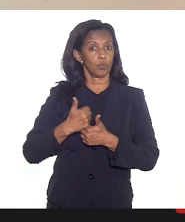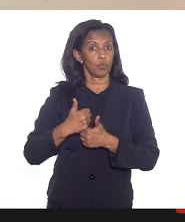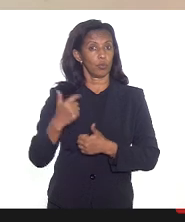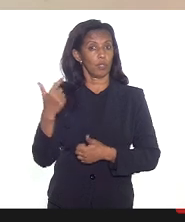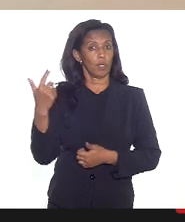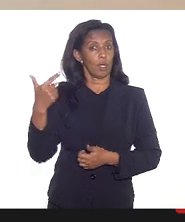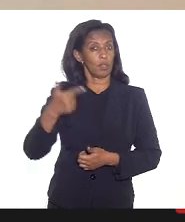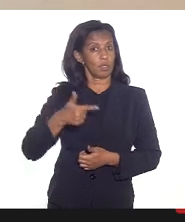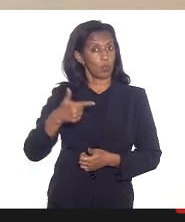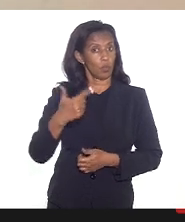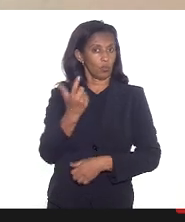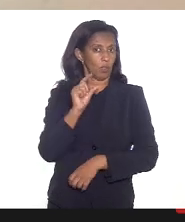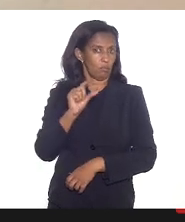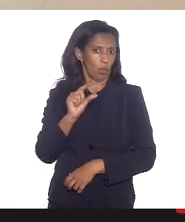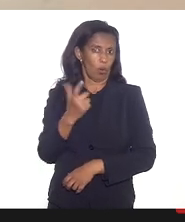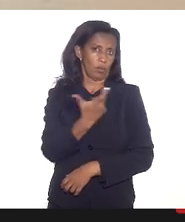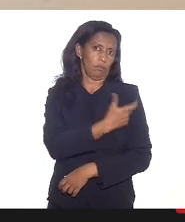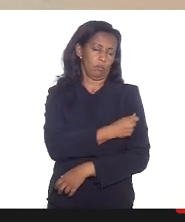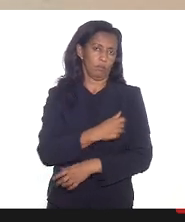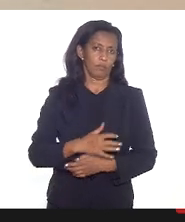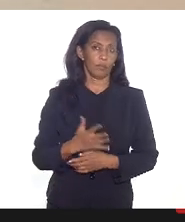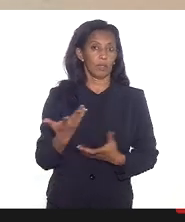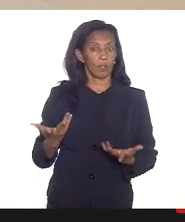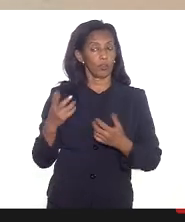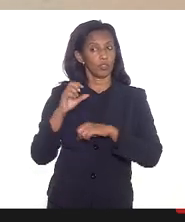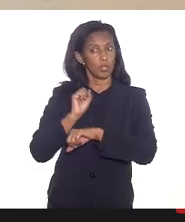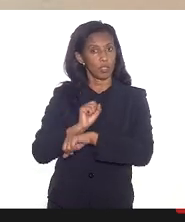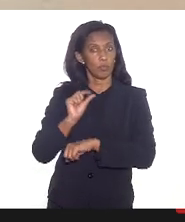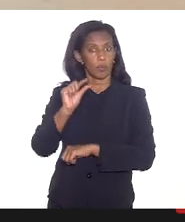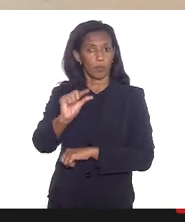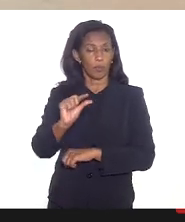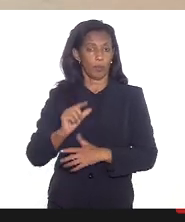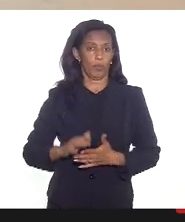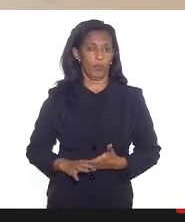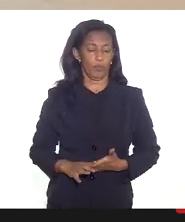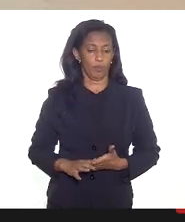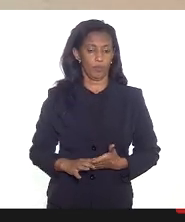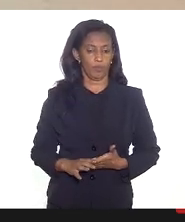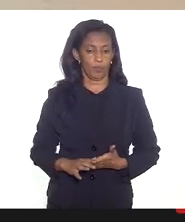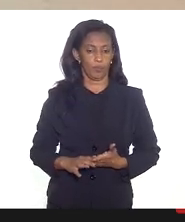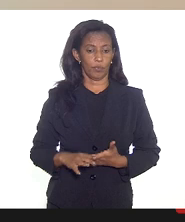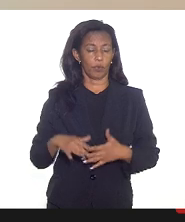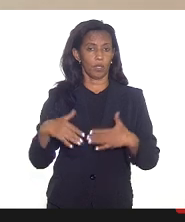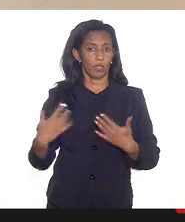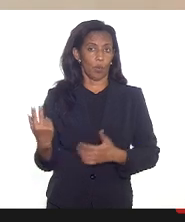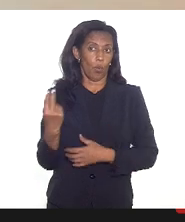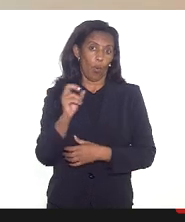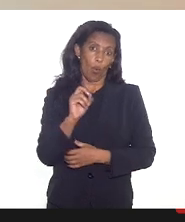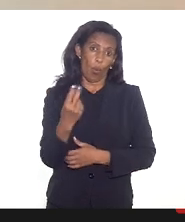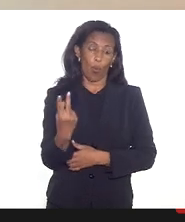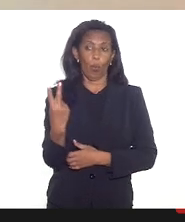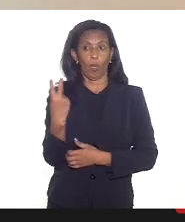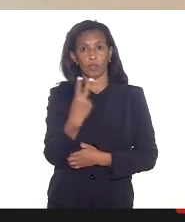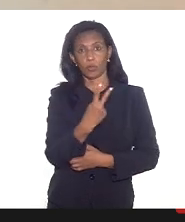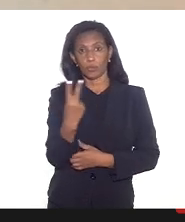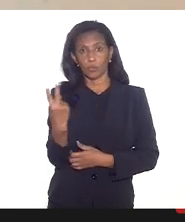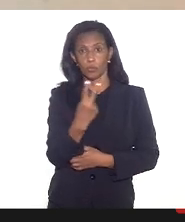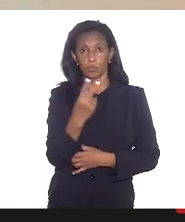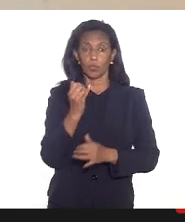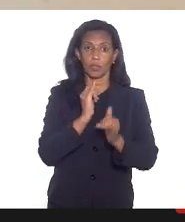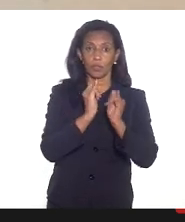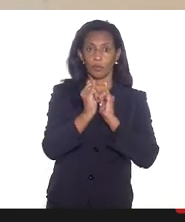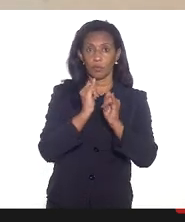dose então a gente quer segurar a deliberação para sair uma redução que saia com as duas com as duas